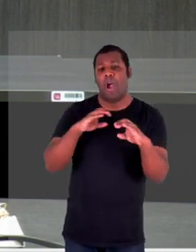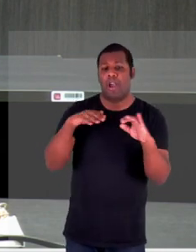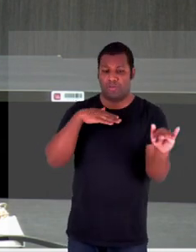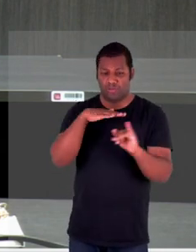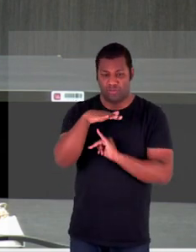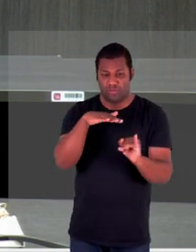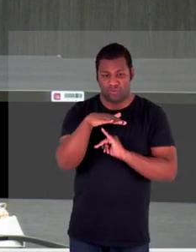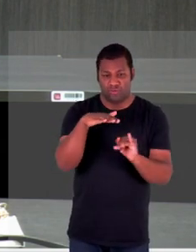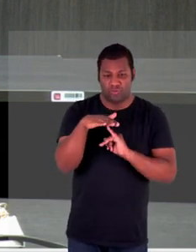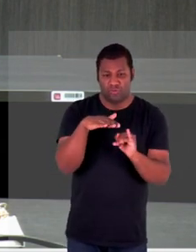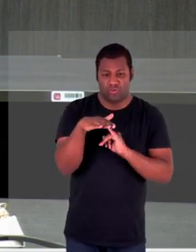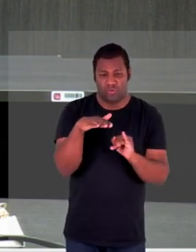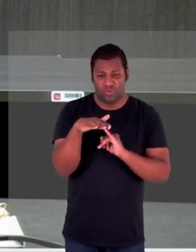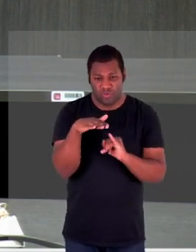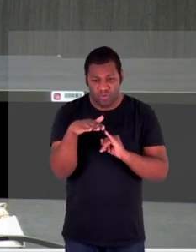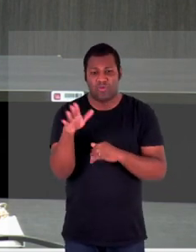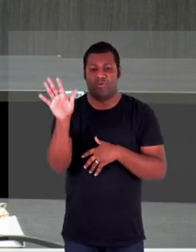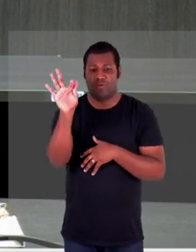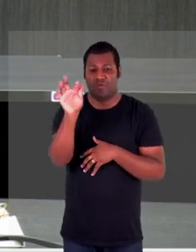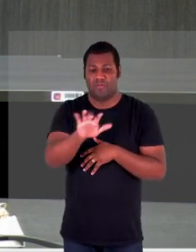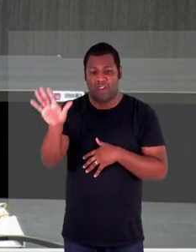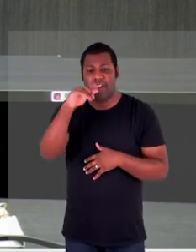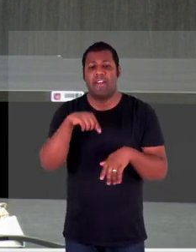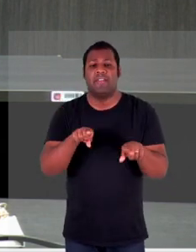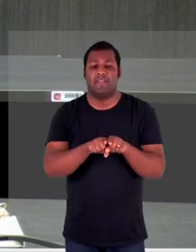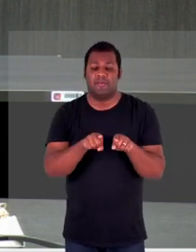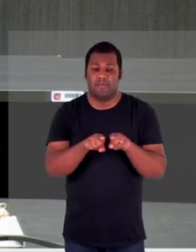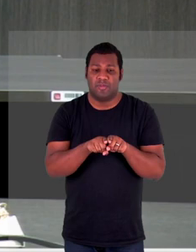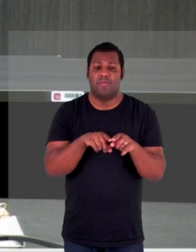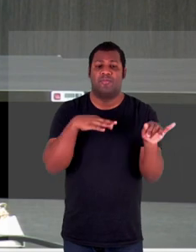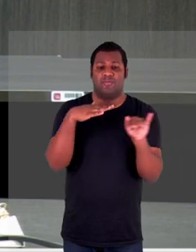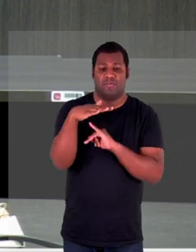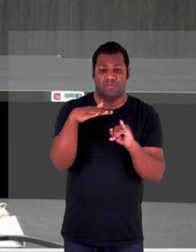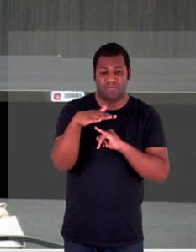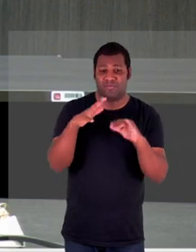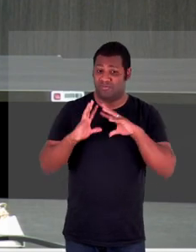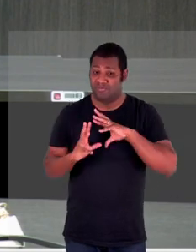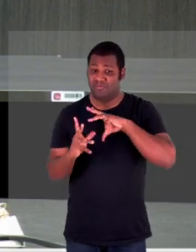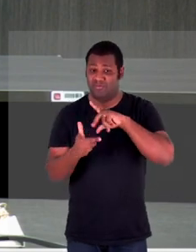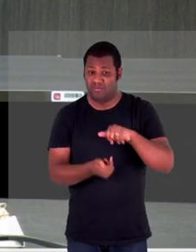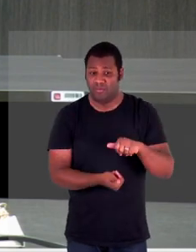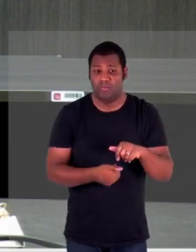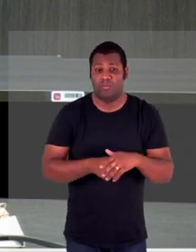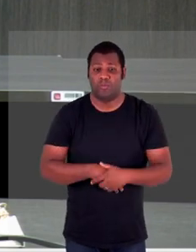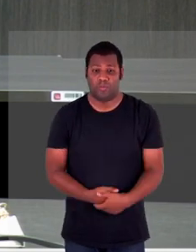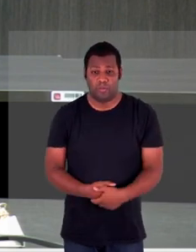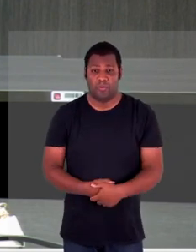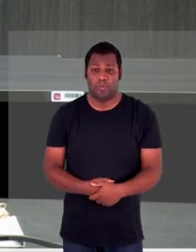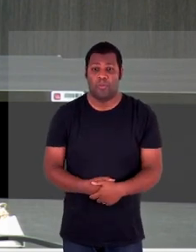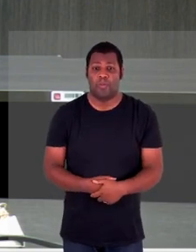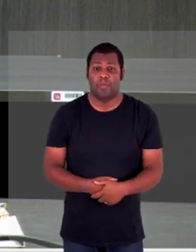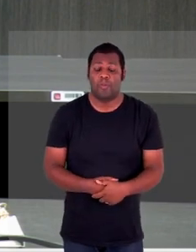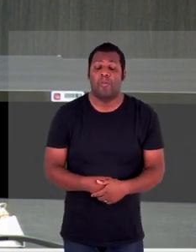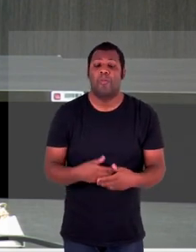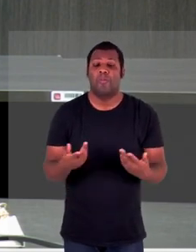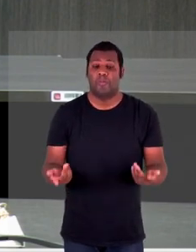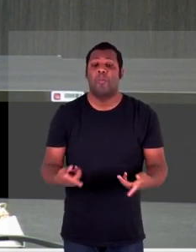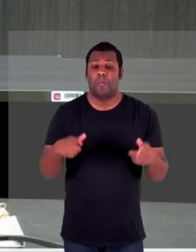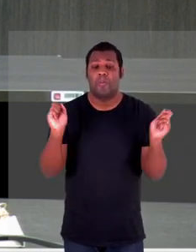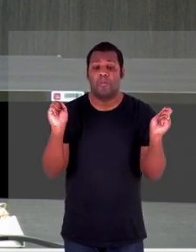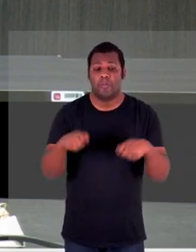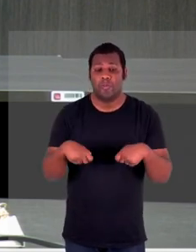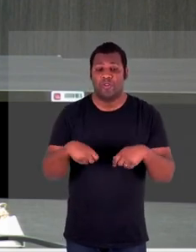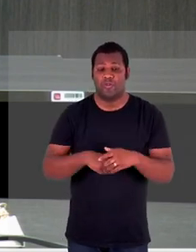com as instituições federais e até mesmo internacionais para que possamos